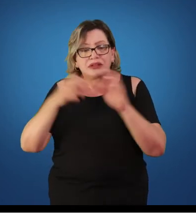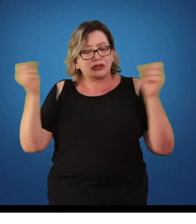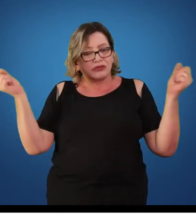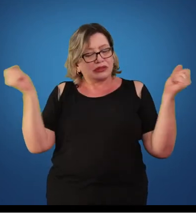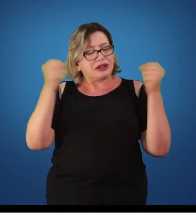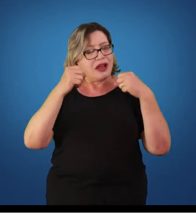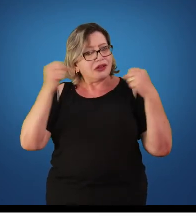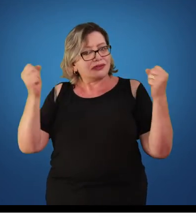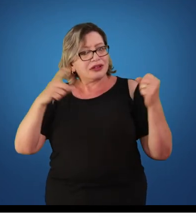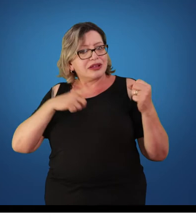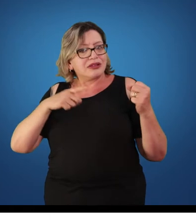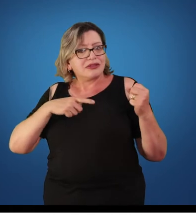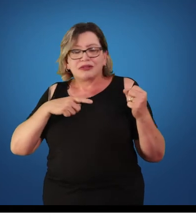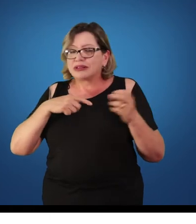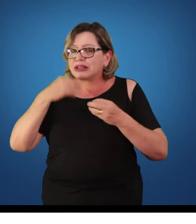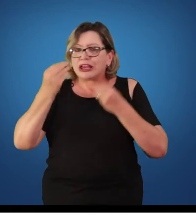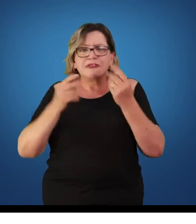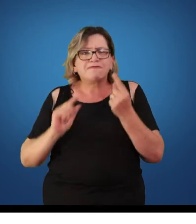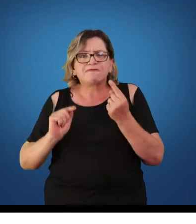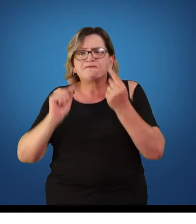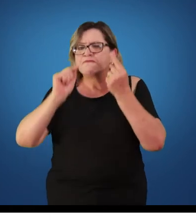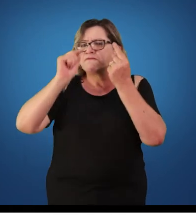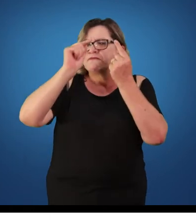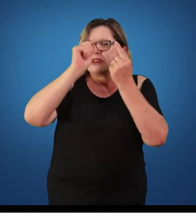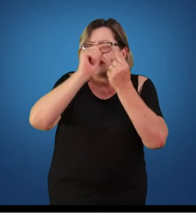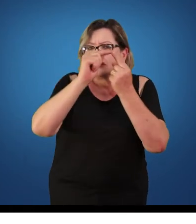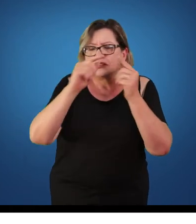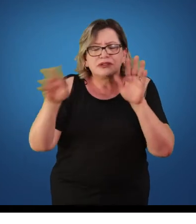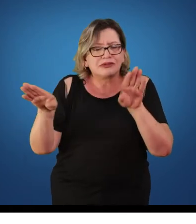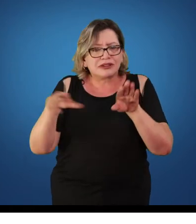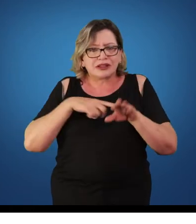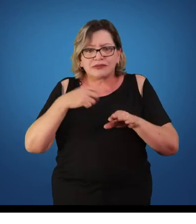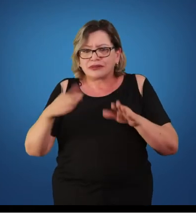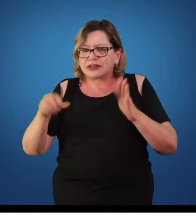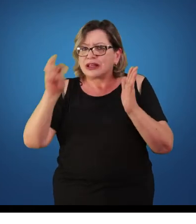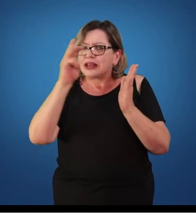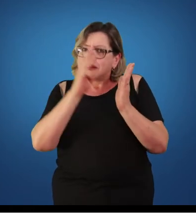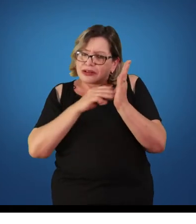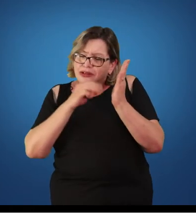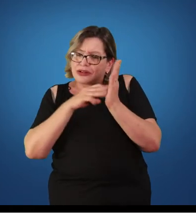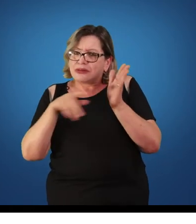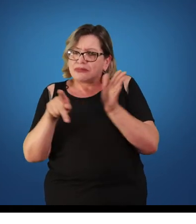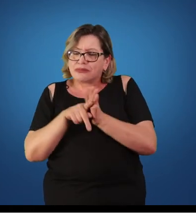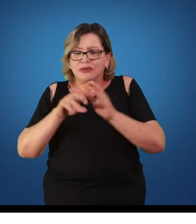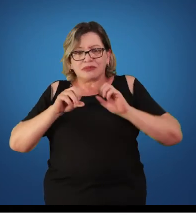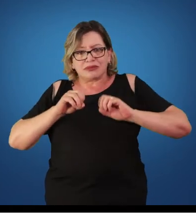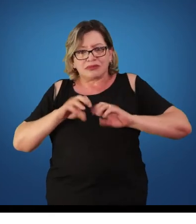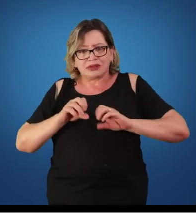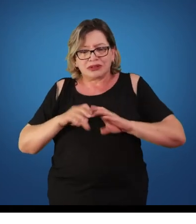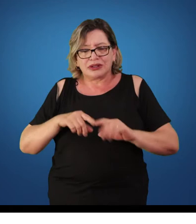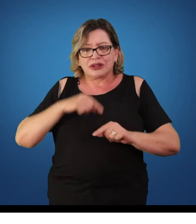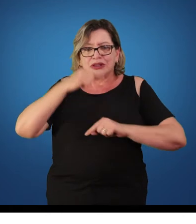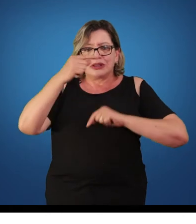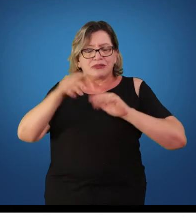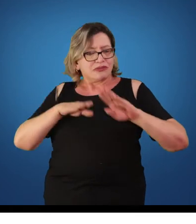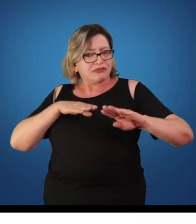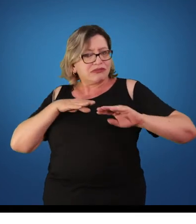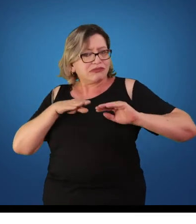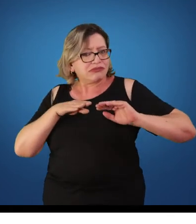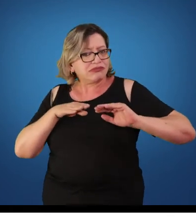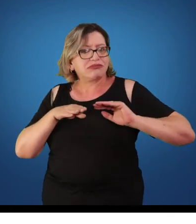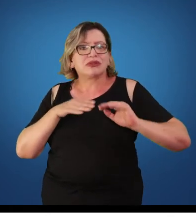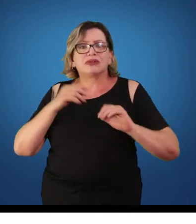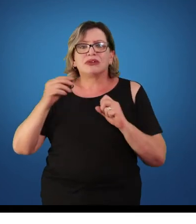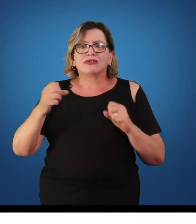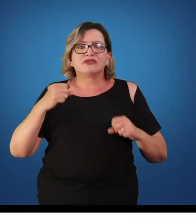parâmetros, princípios norteadores e metodologias para o seu ensino. Após esse movimento, marcado por